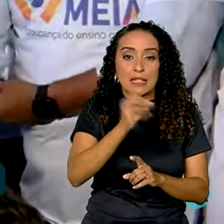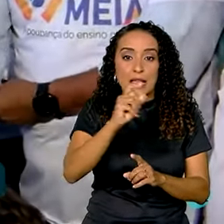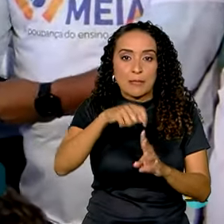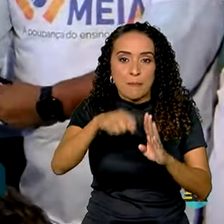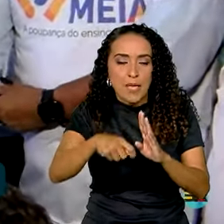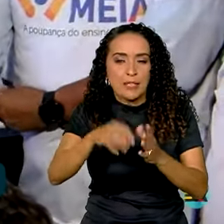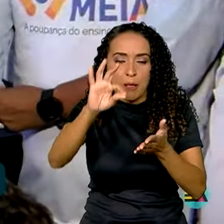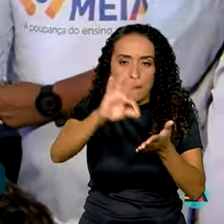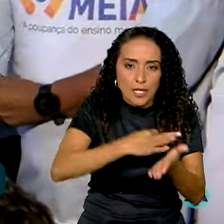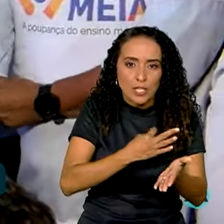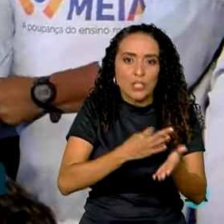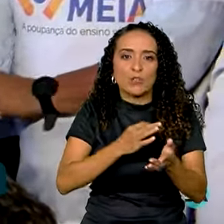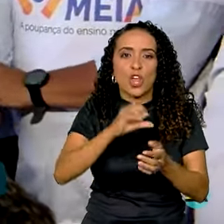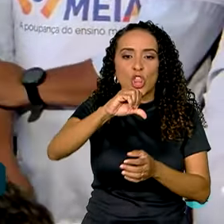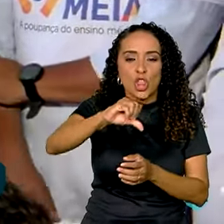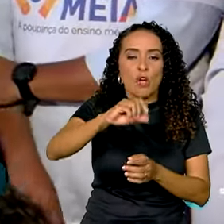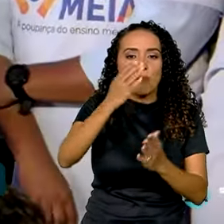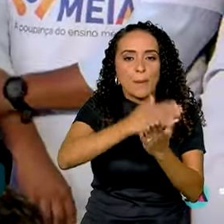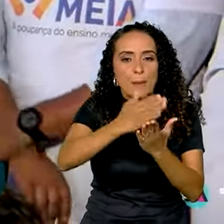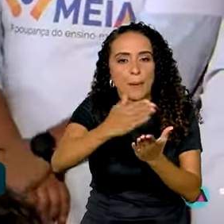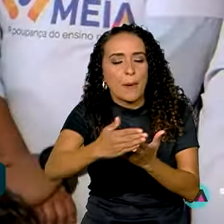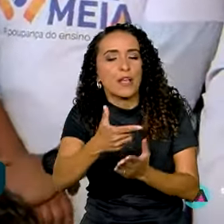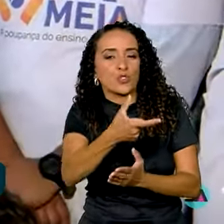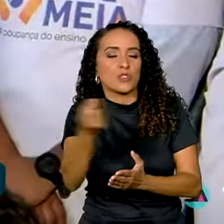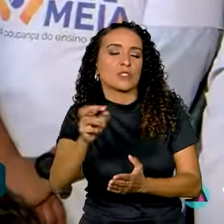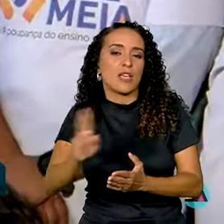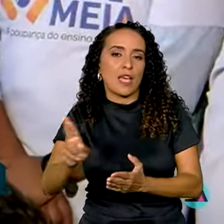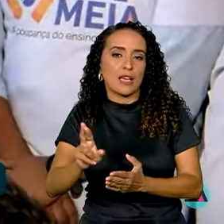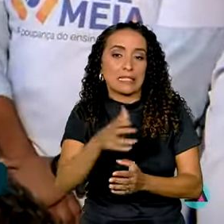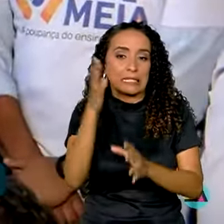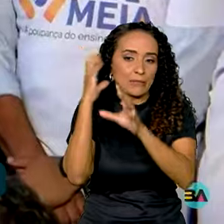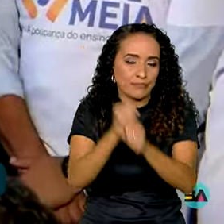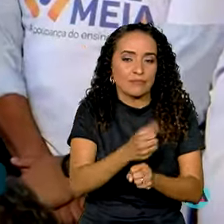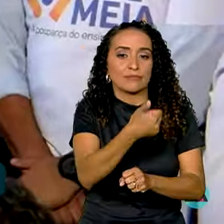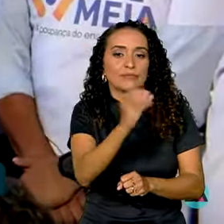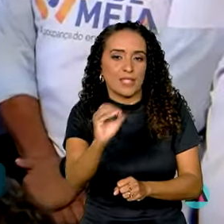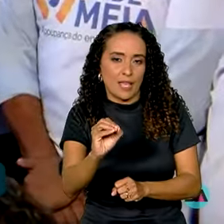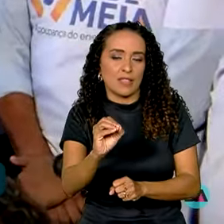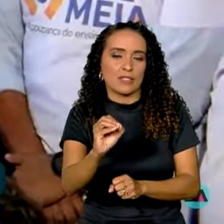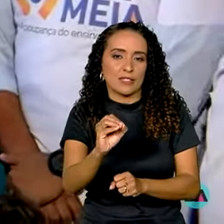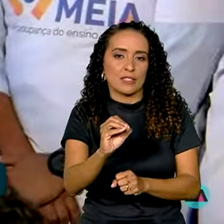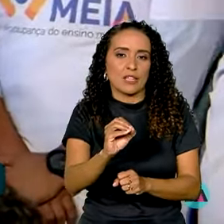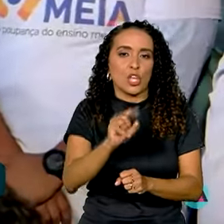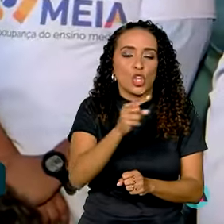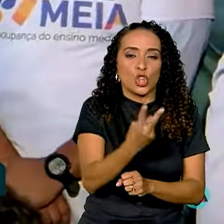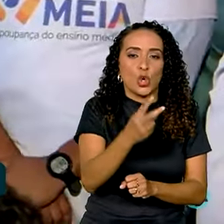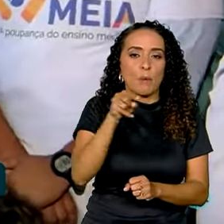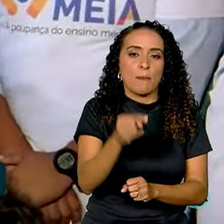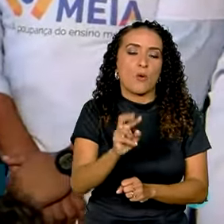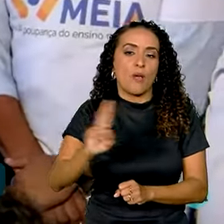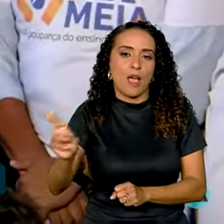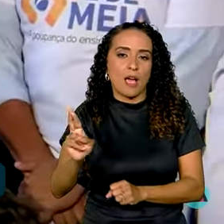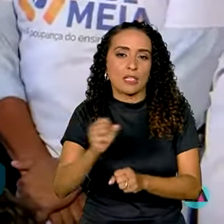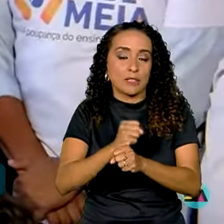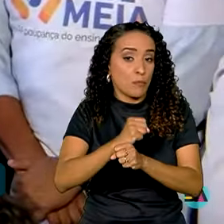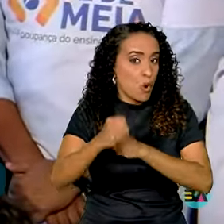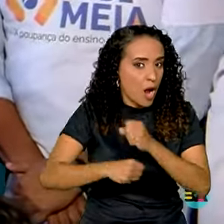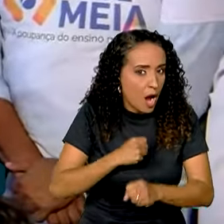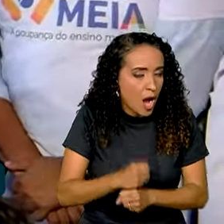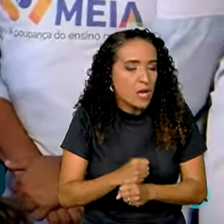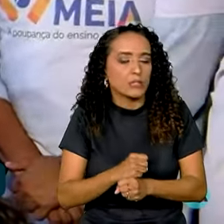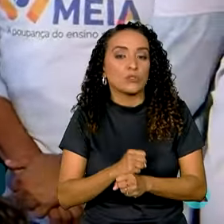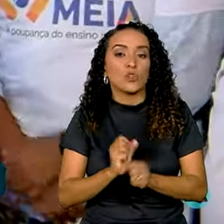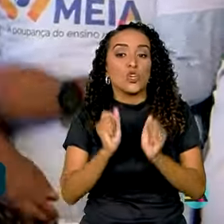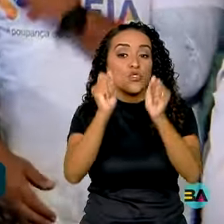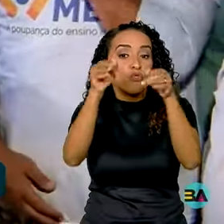matrícula, e mais 9 parcelas de 200 reais, seja, 10 parcelas no total de 2 mil reais por ano. E,